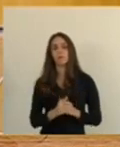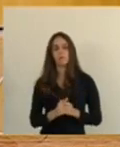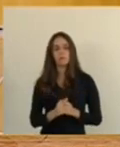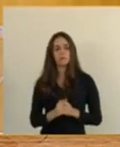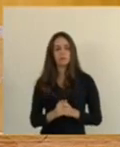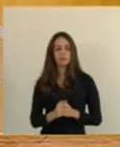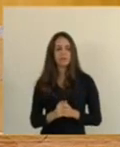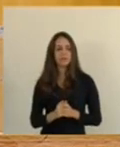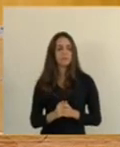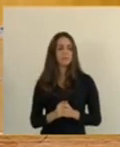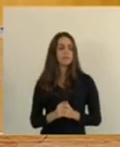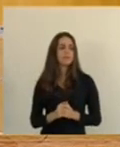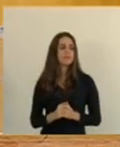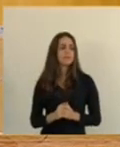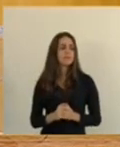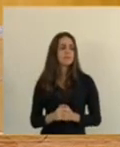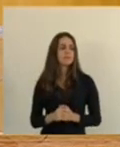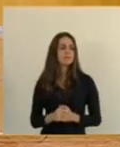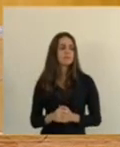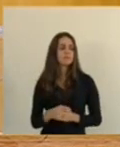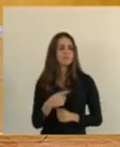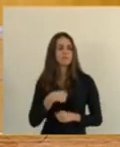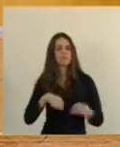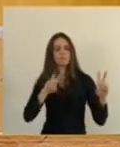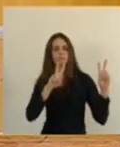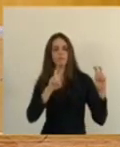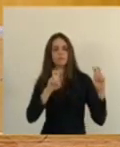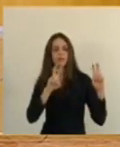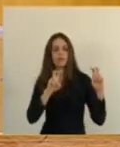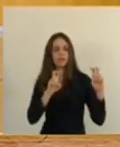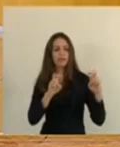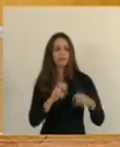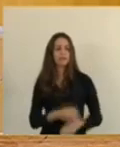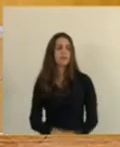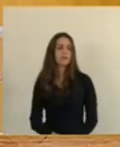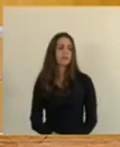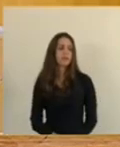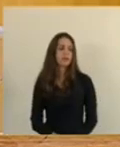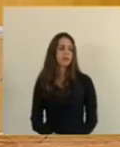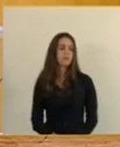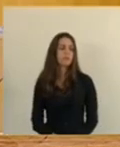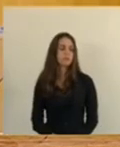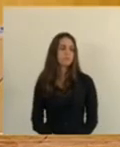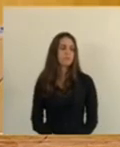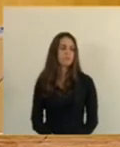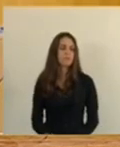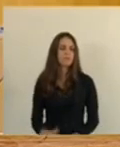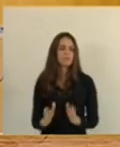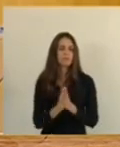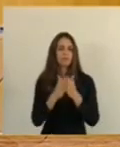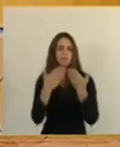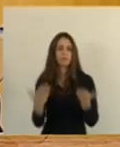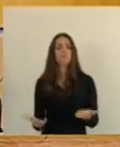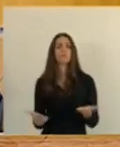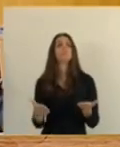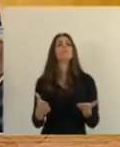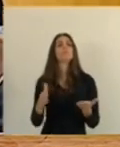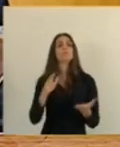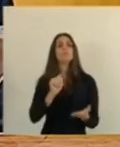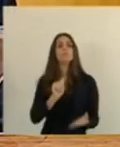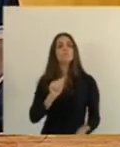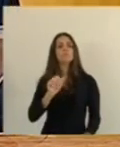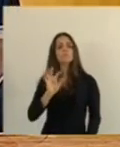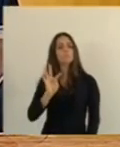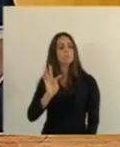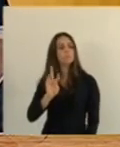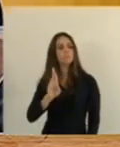uma pauta que foi matéria da tribuna, do jornal A Tribuna, de sábado. E nós já